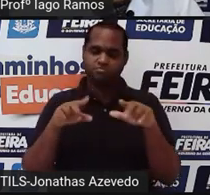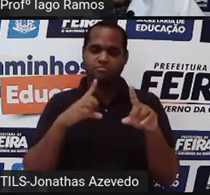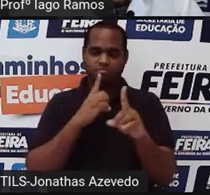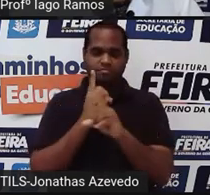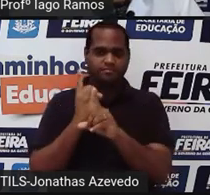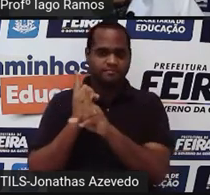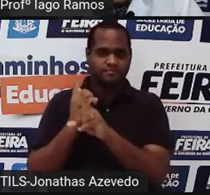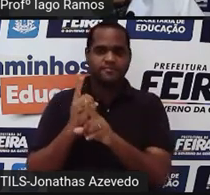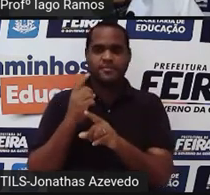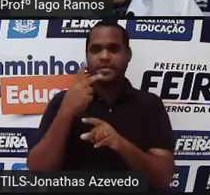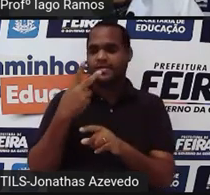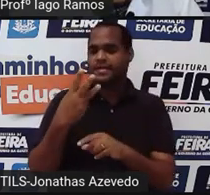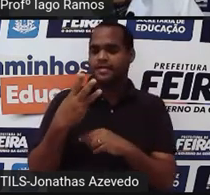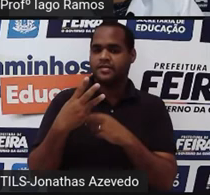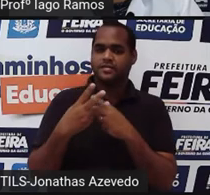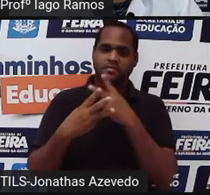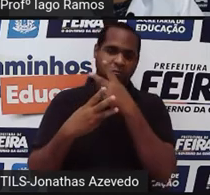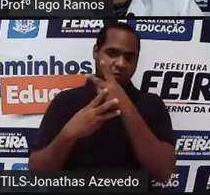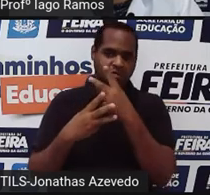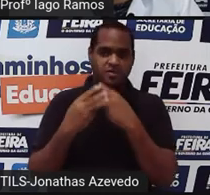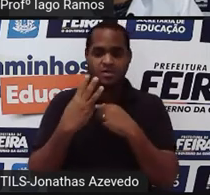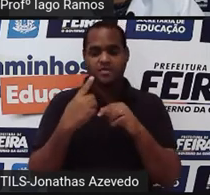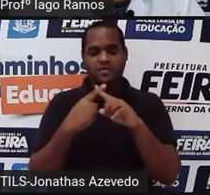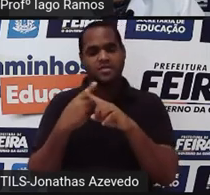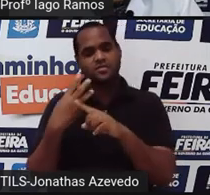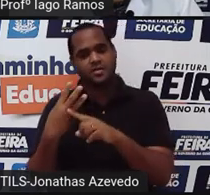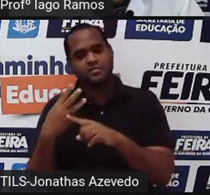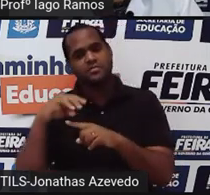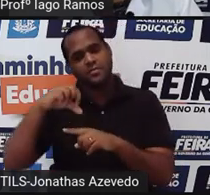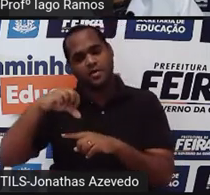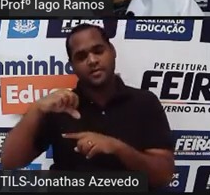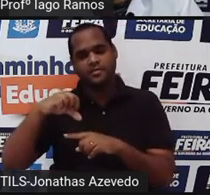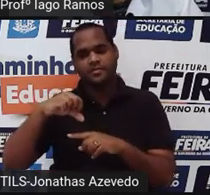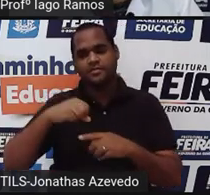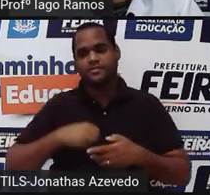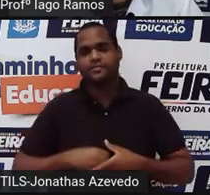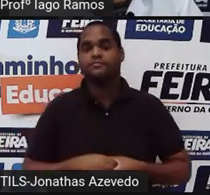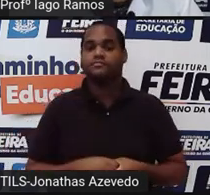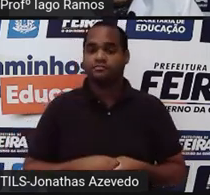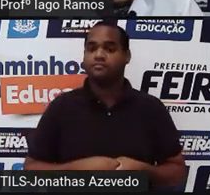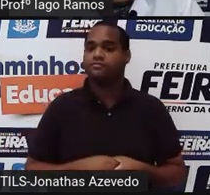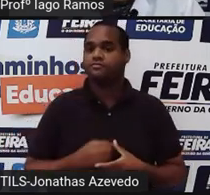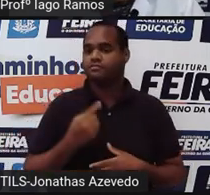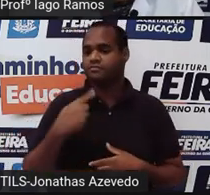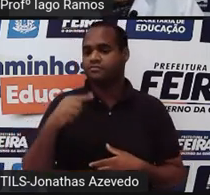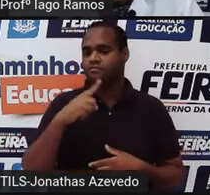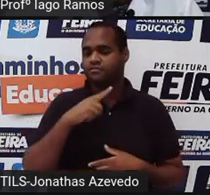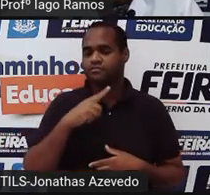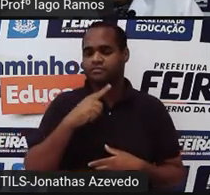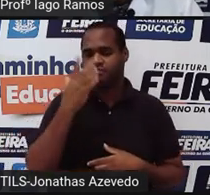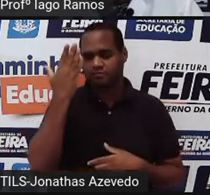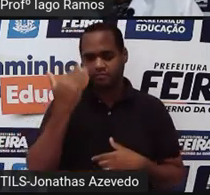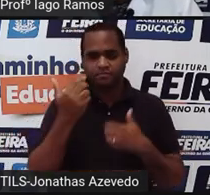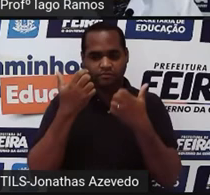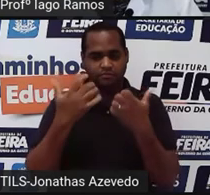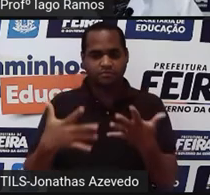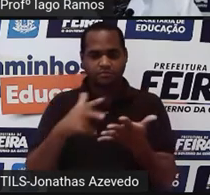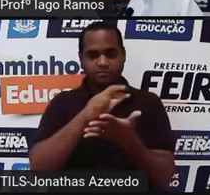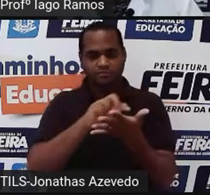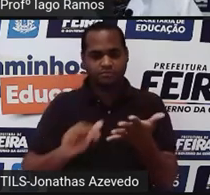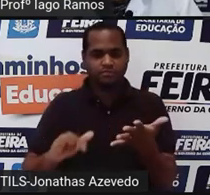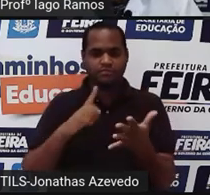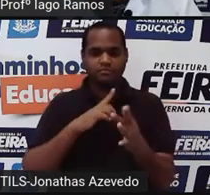3 elevado a 2, 3 vezes 3, que dá 9. E aí, como eu já sei, né? Os outros eu vou encontrando